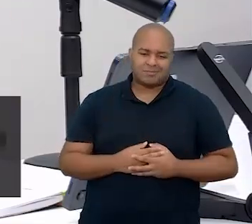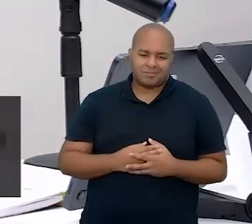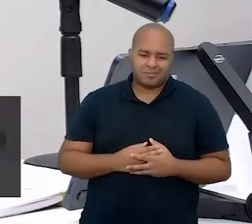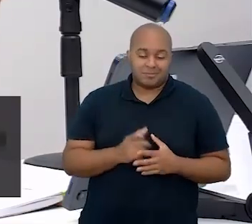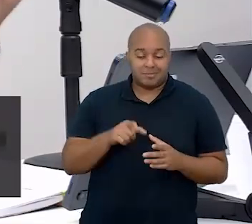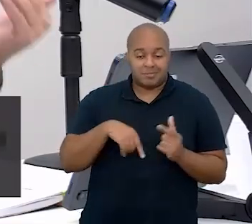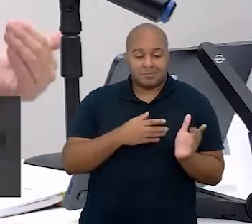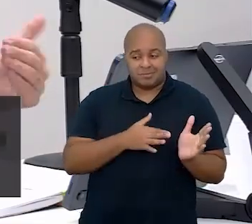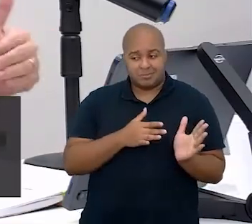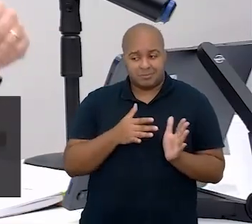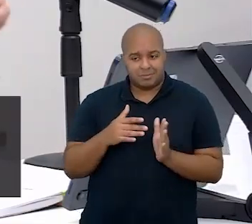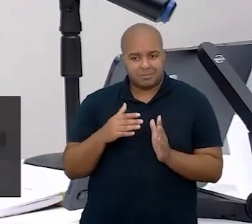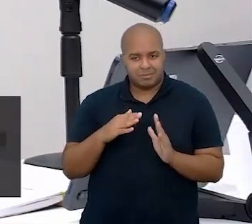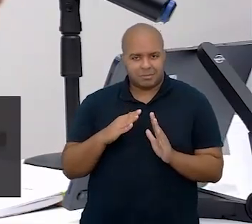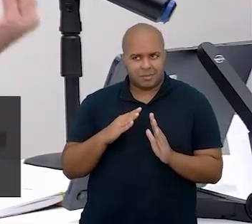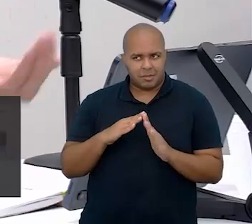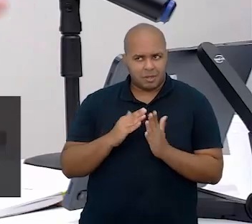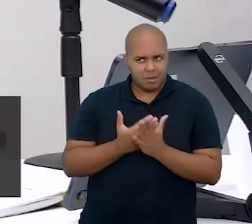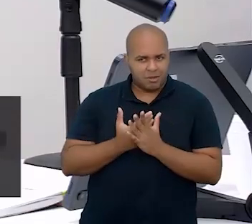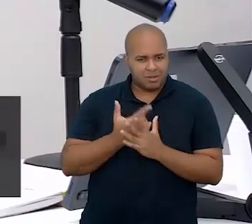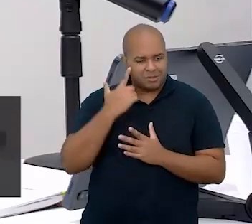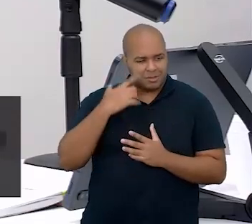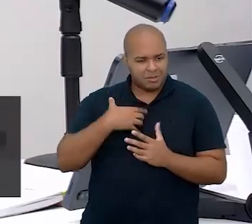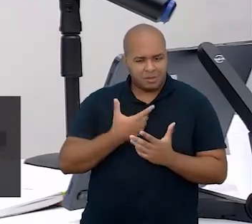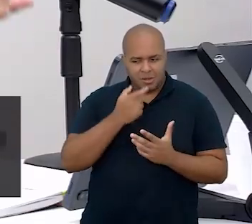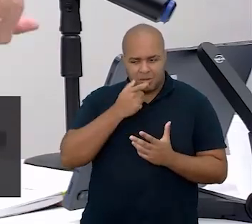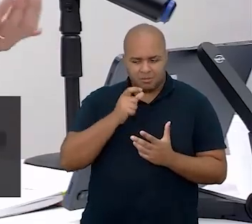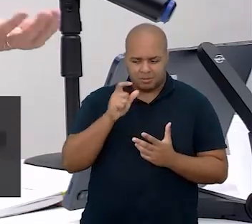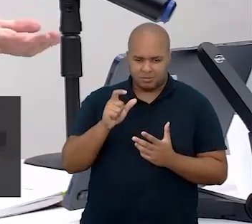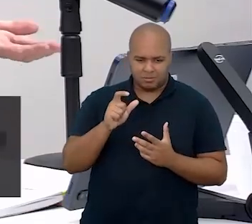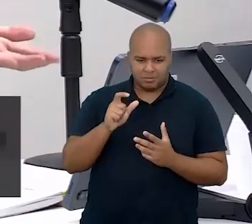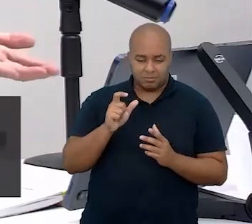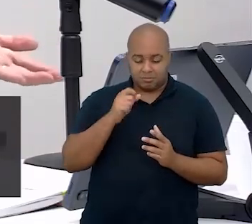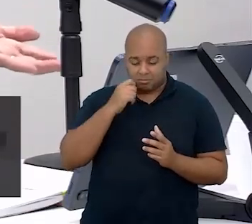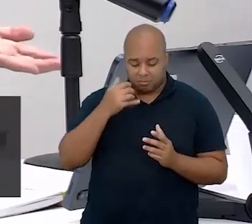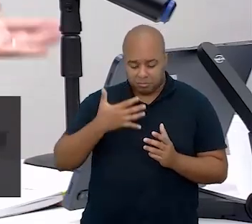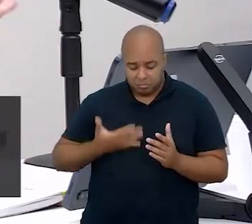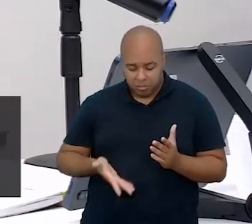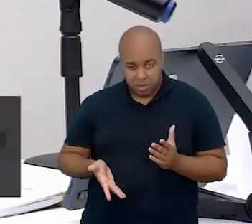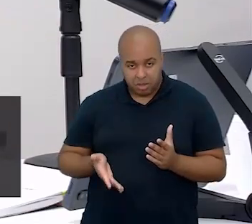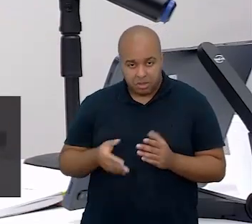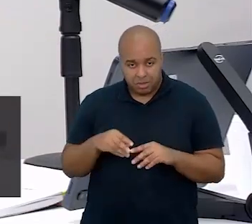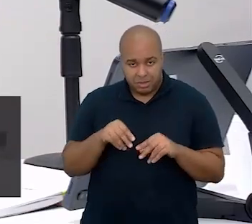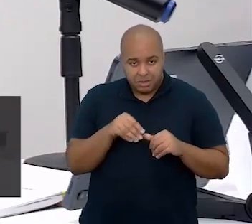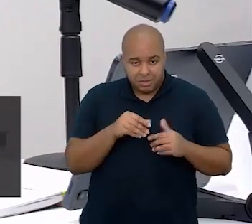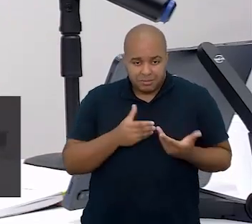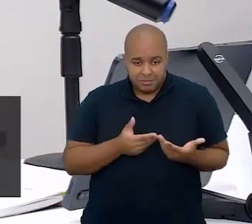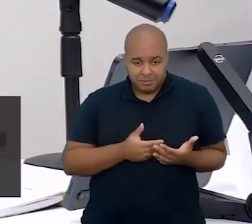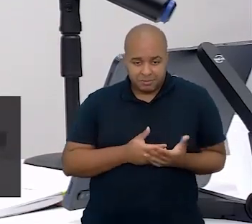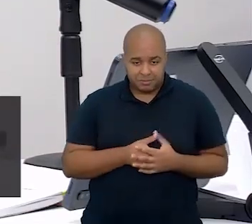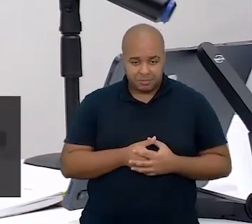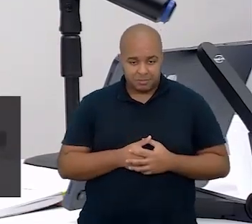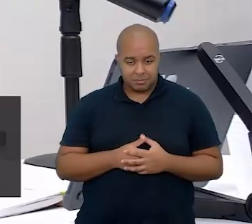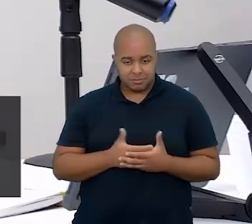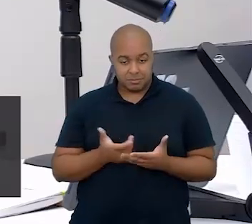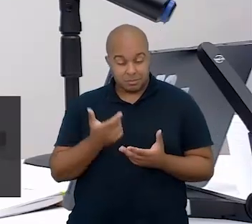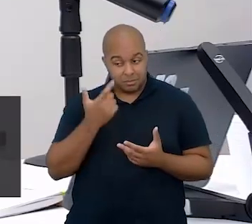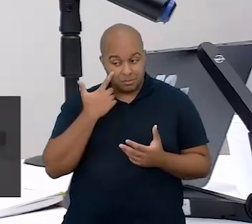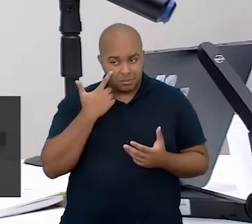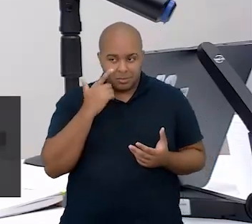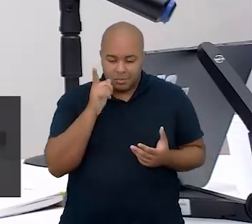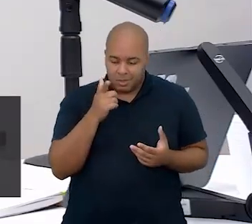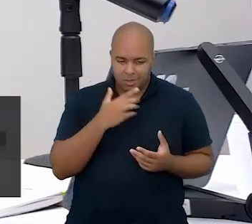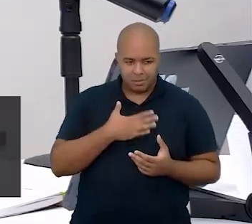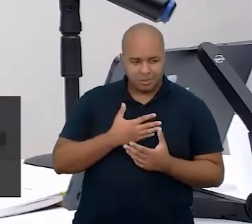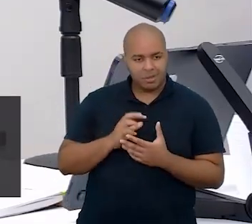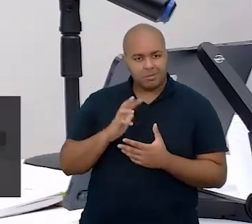atravessando o portão da escola, dei um jeito de o chiclé mastigado cair no chão de areia. Olha só o